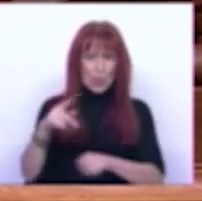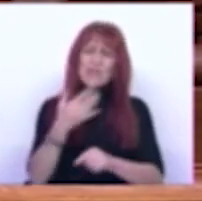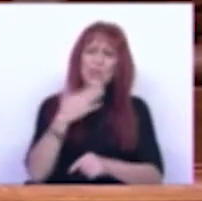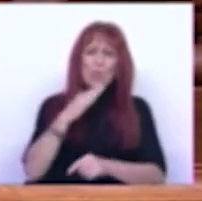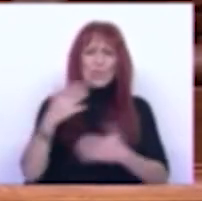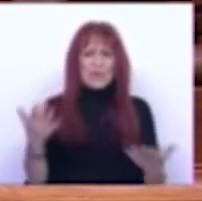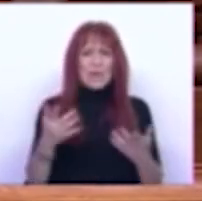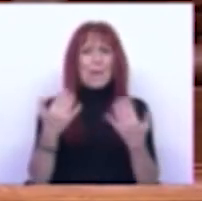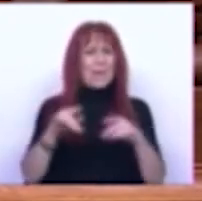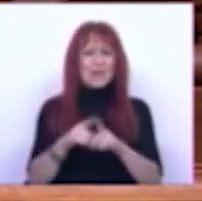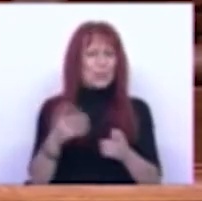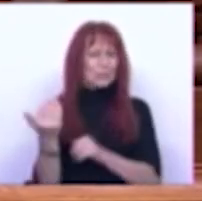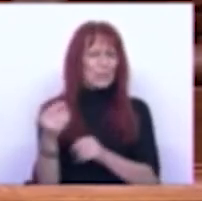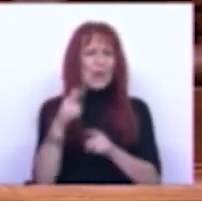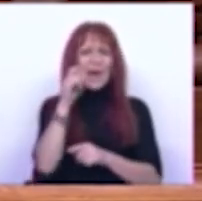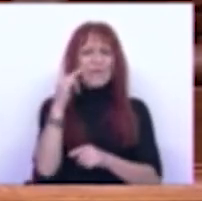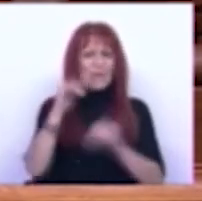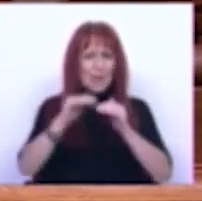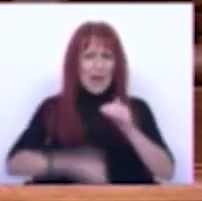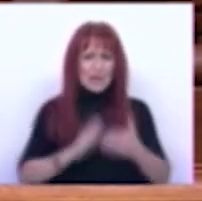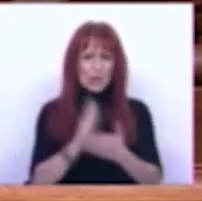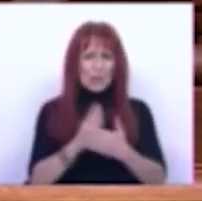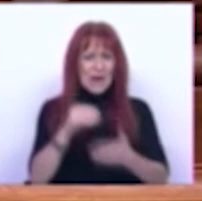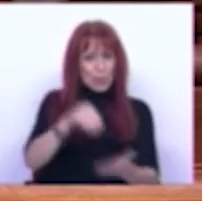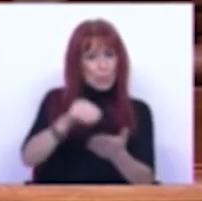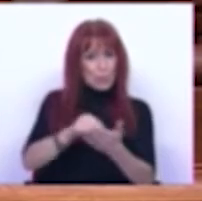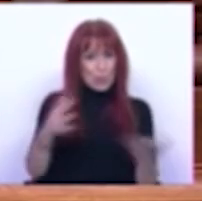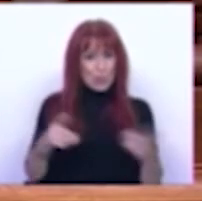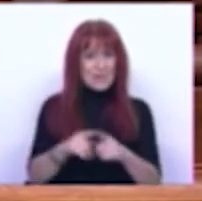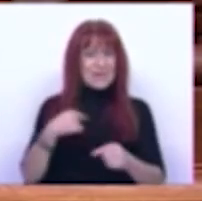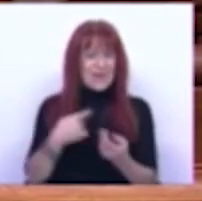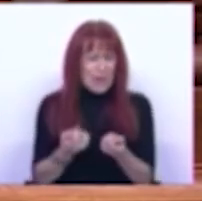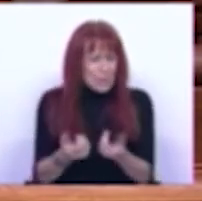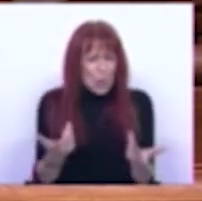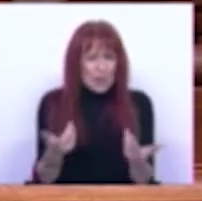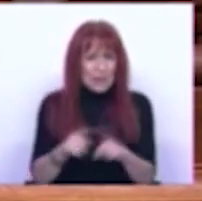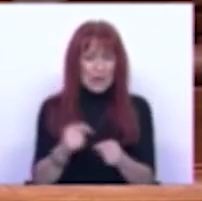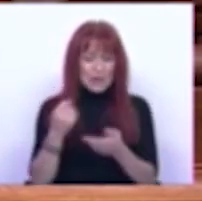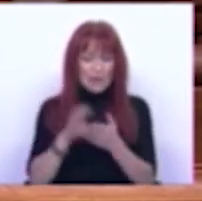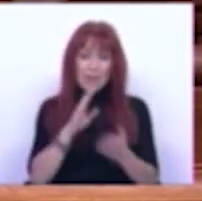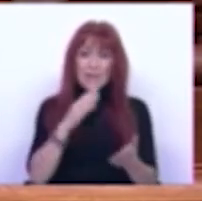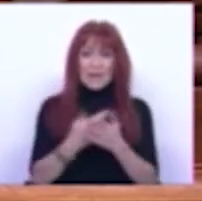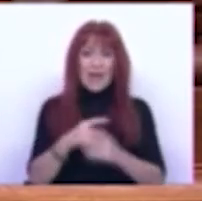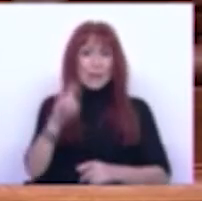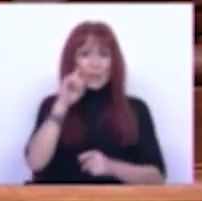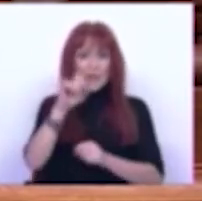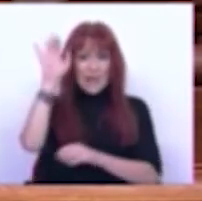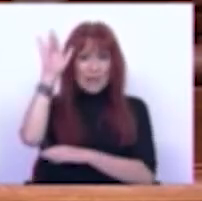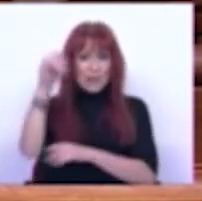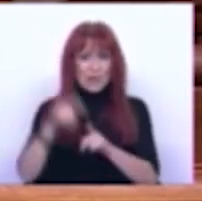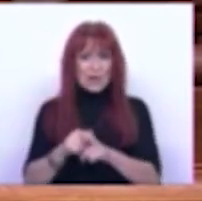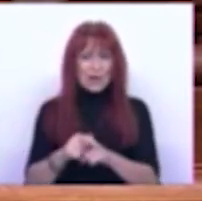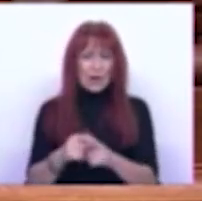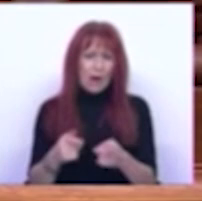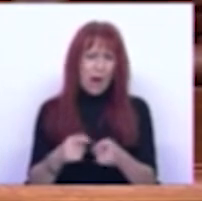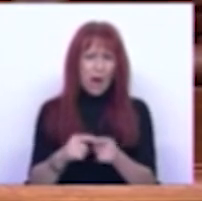suficiente mas este não chega para quem vive abaixo do limiar da pobreza. E sabe também a pouco quando a verba que é dada para a proteção animal é